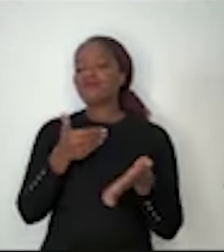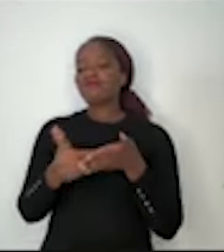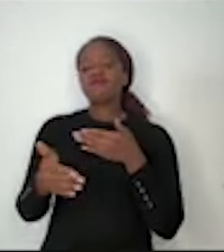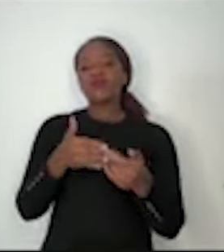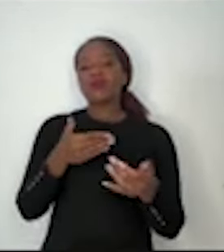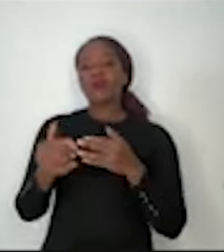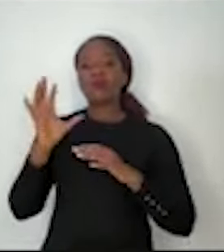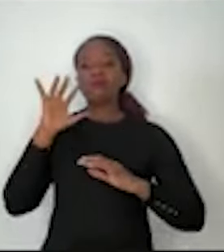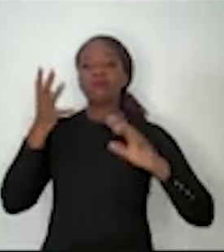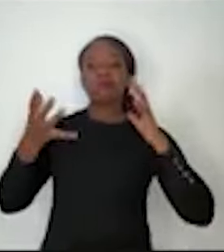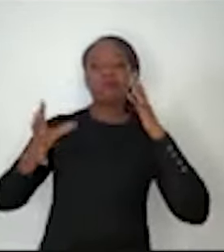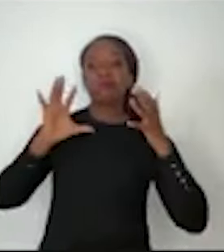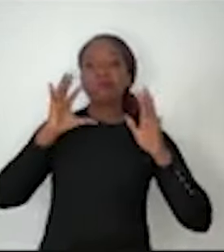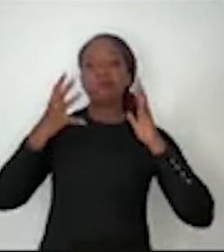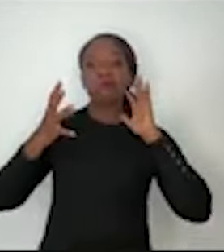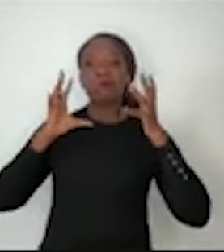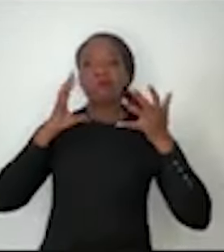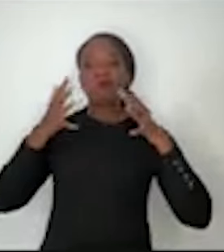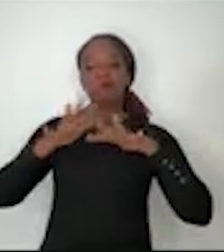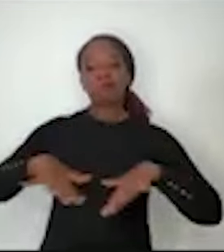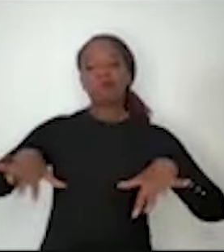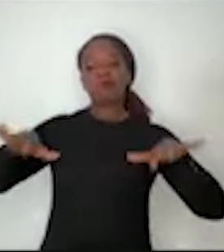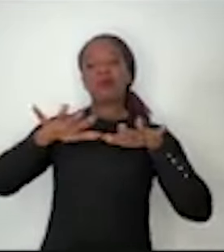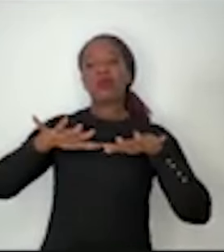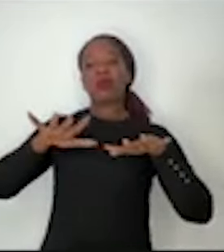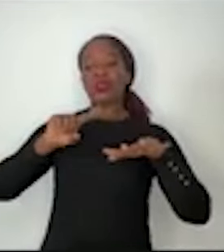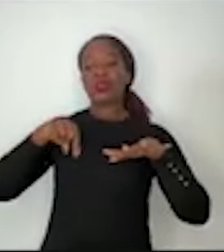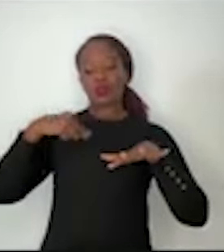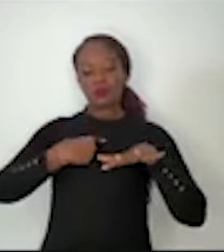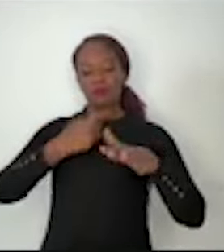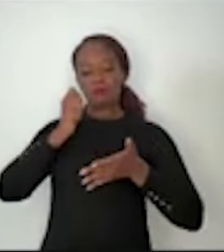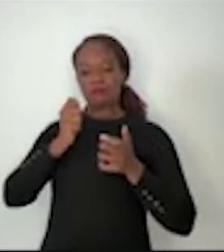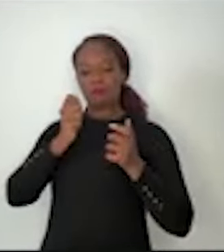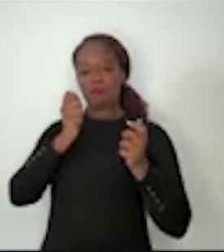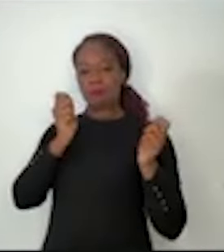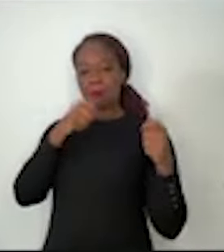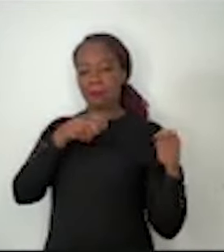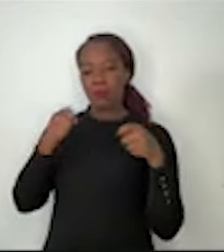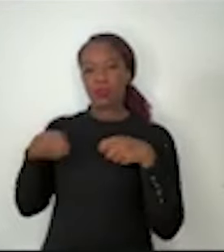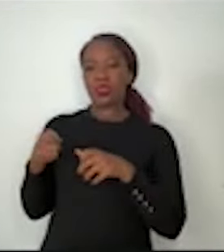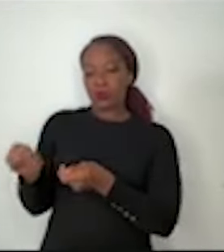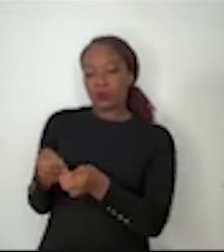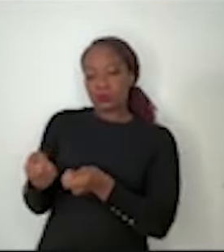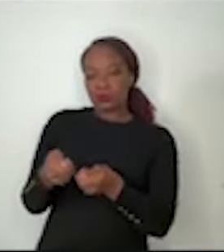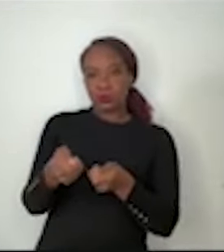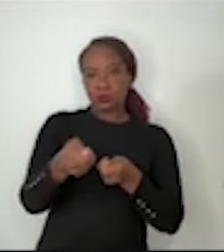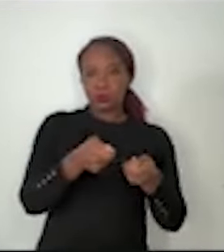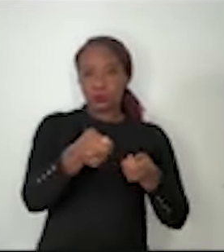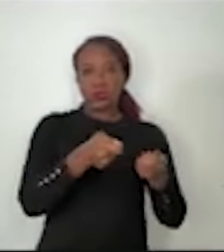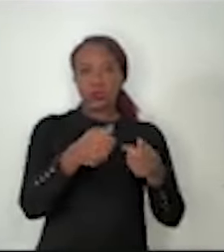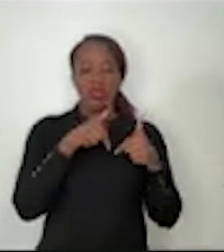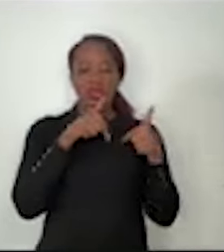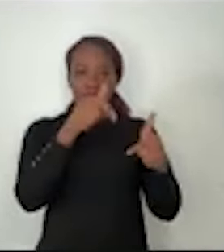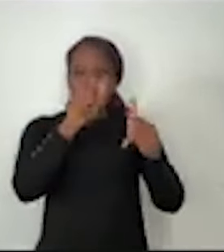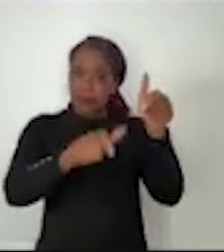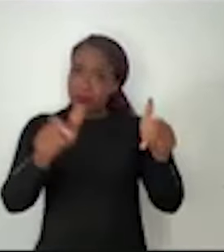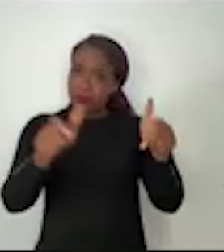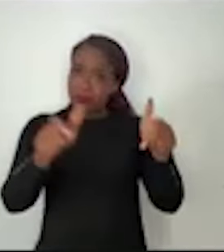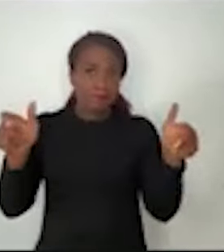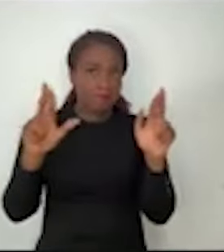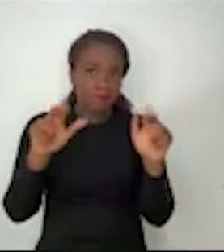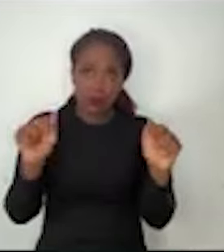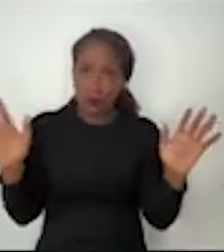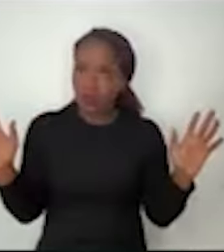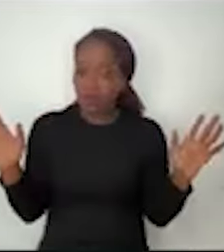a sua volta a gente não tem poder sobre o que as outras pessoas fazem não importa o que